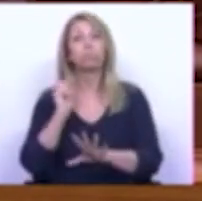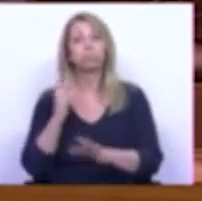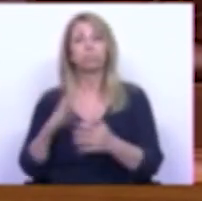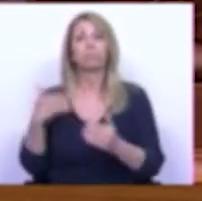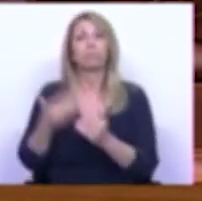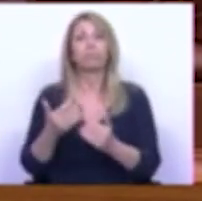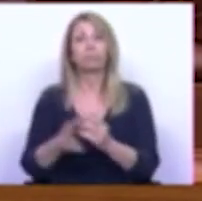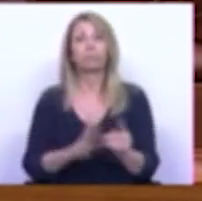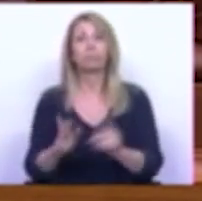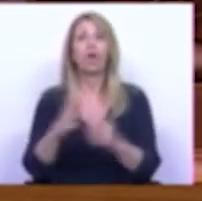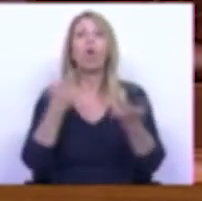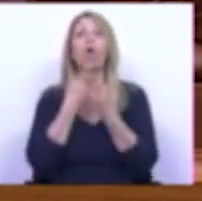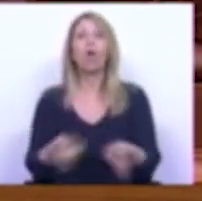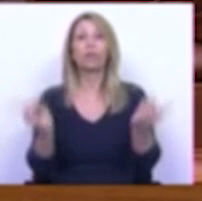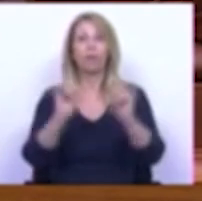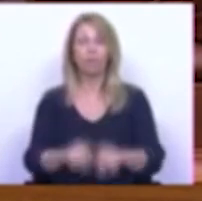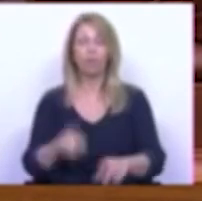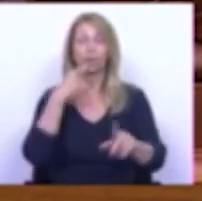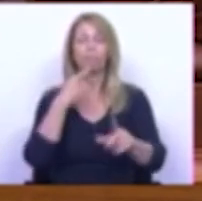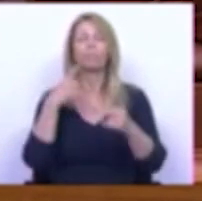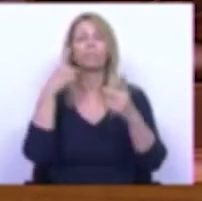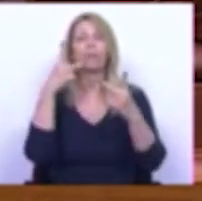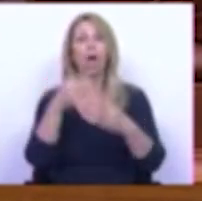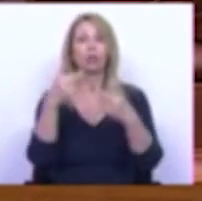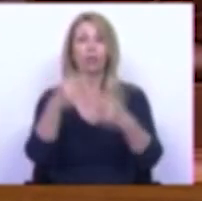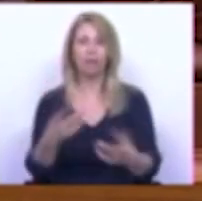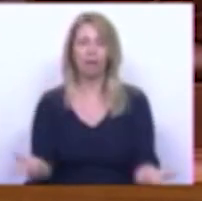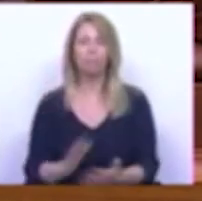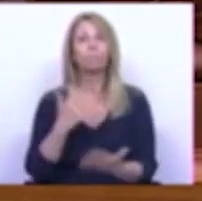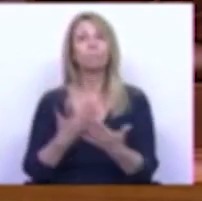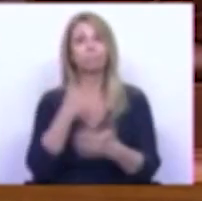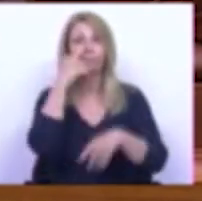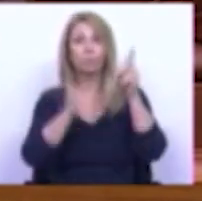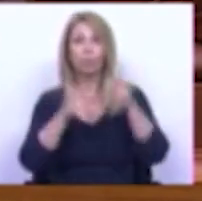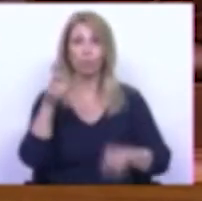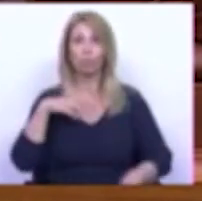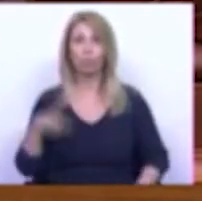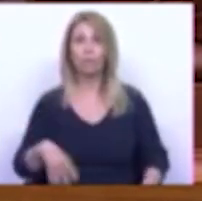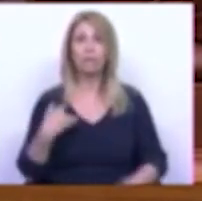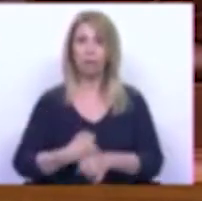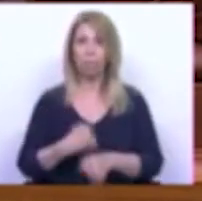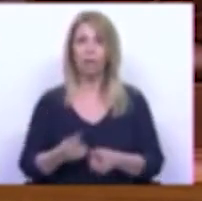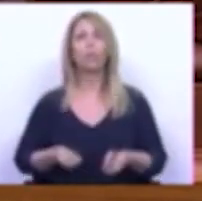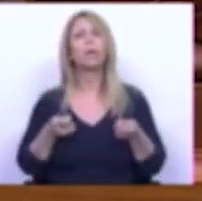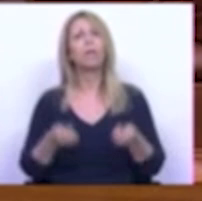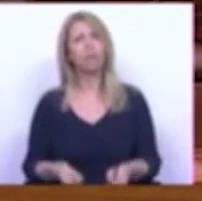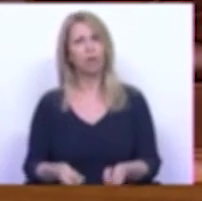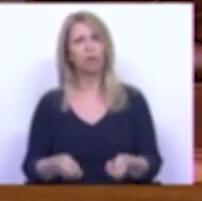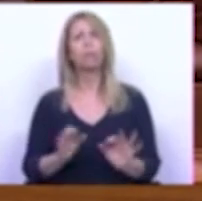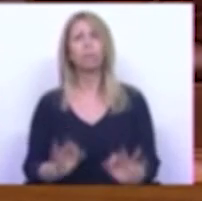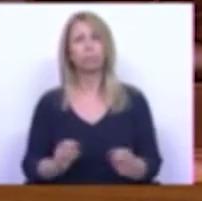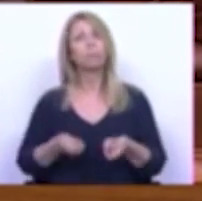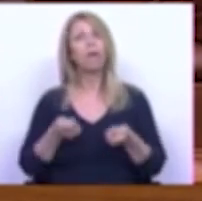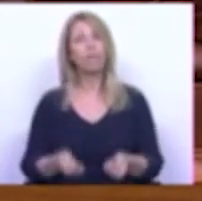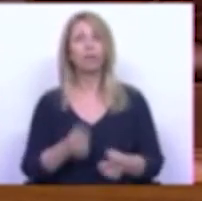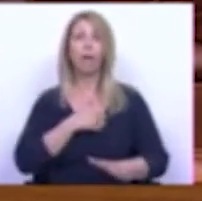senhores deputados do regresso do da austeridade É o orçamento que determinou que os portugueses que trabalham que investem que apostam nas suas empresas